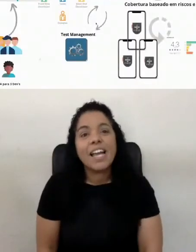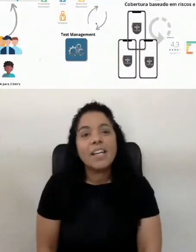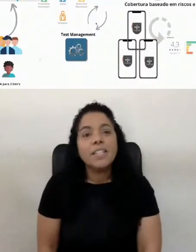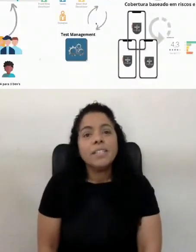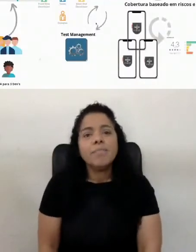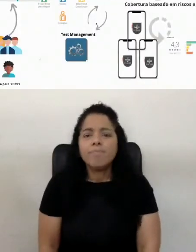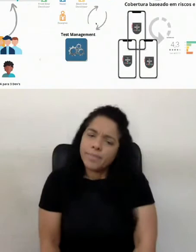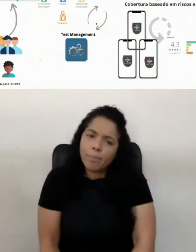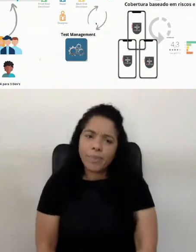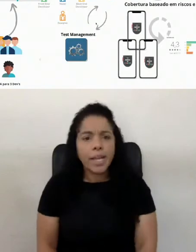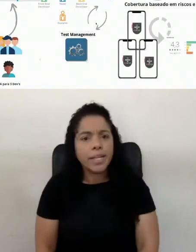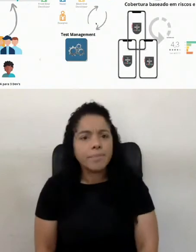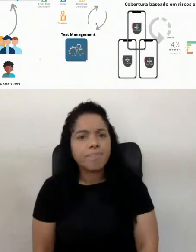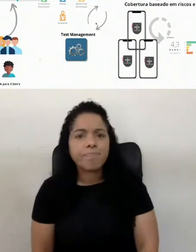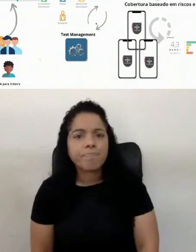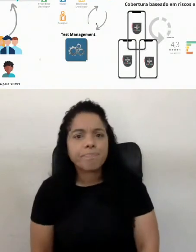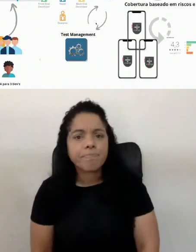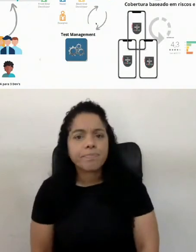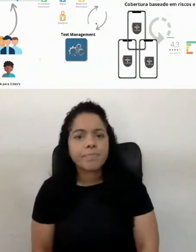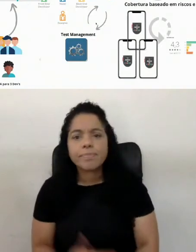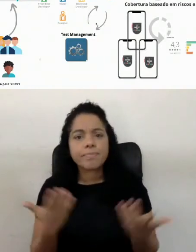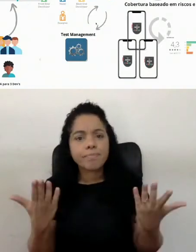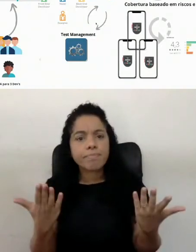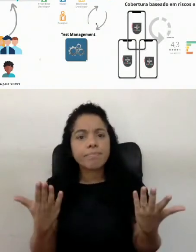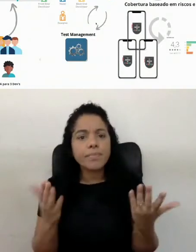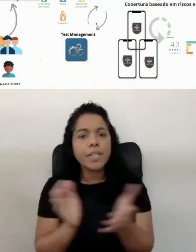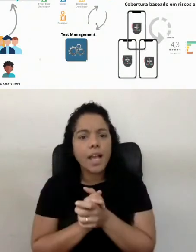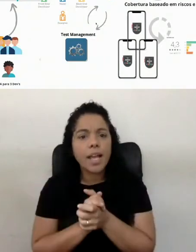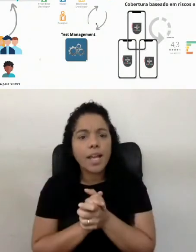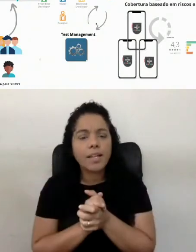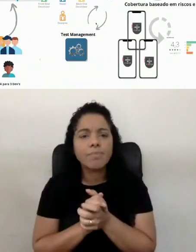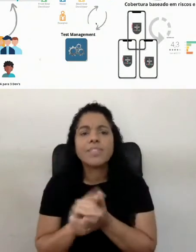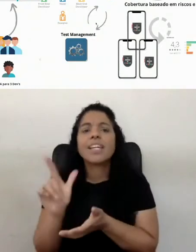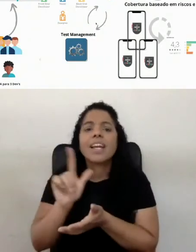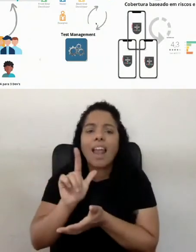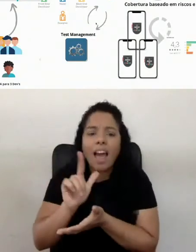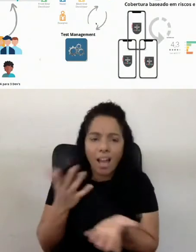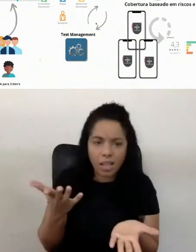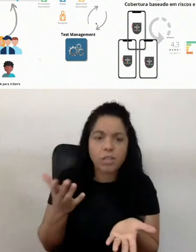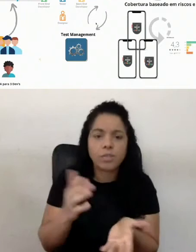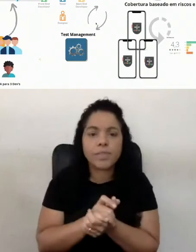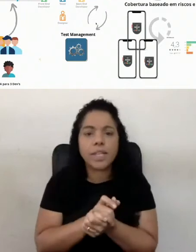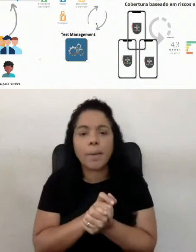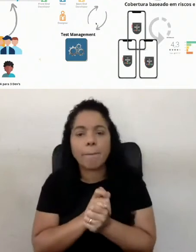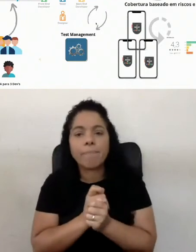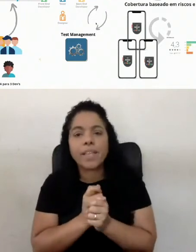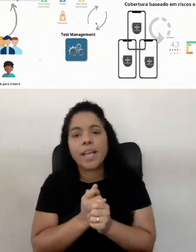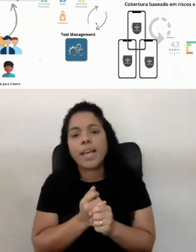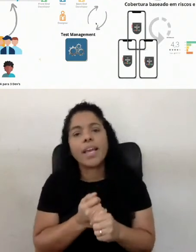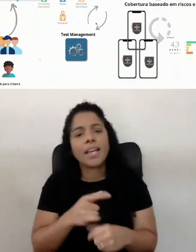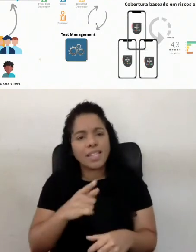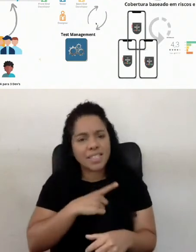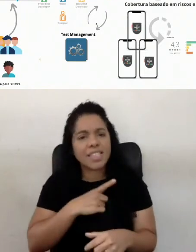Então, e dado que tem, é claro que tem sim uma, teve, é claro, uma